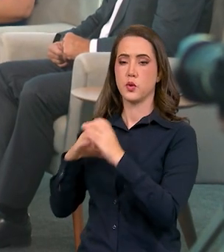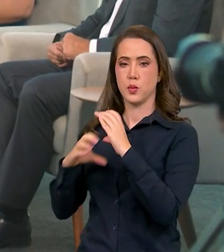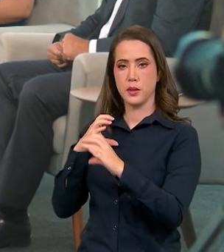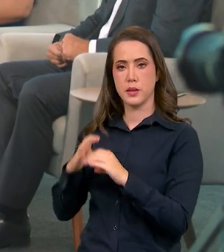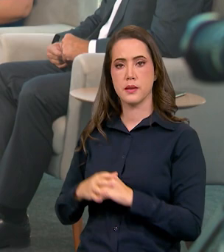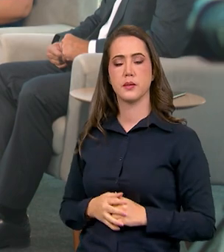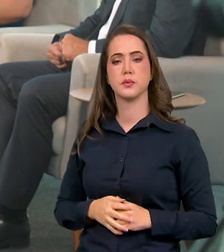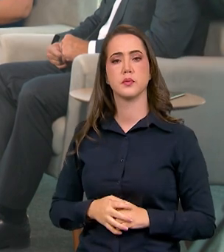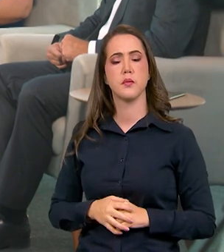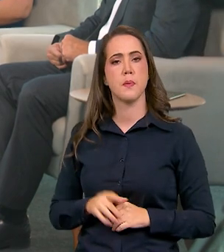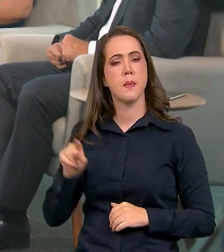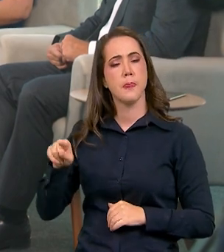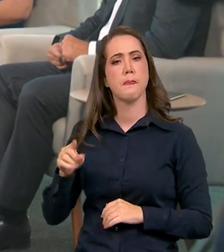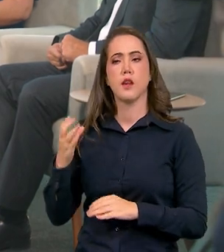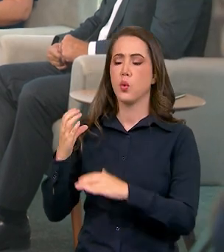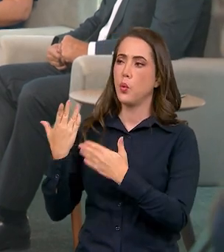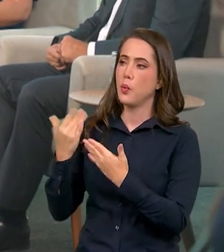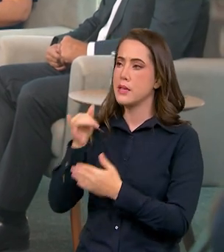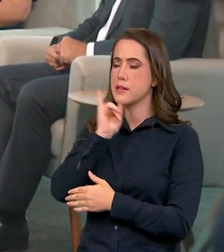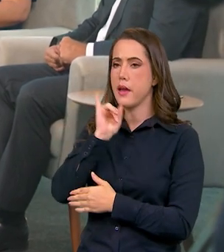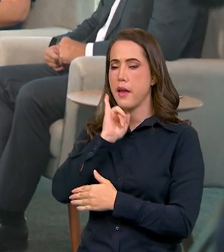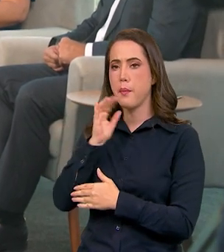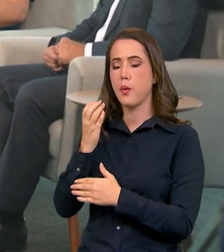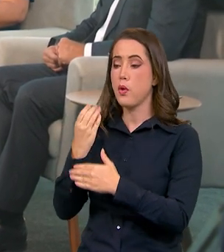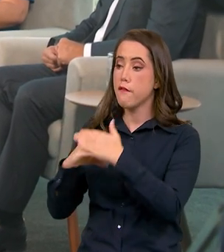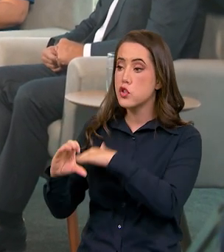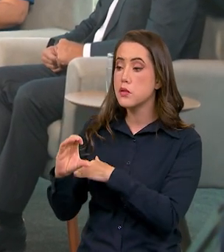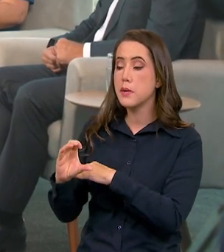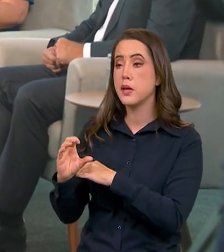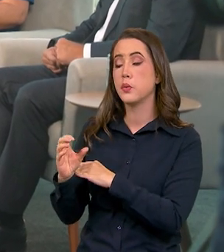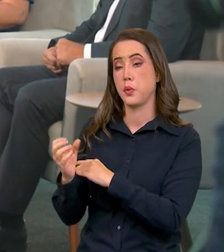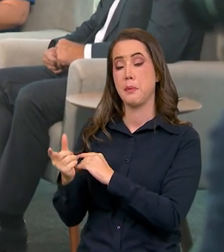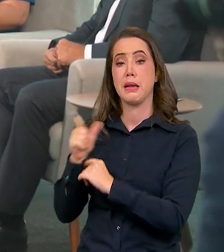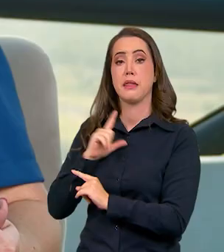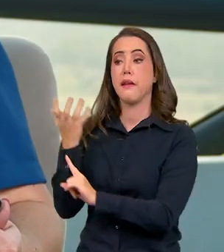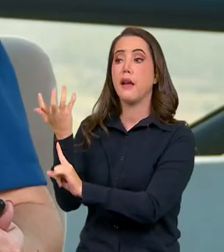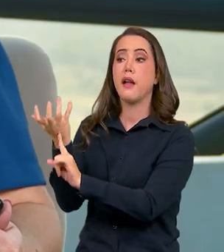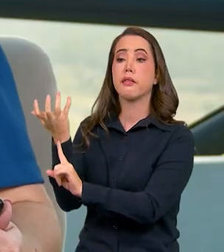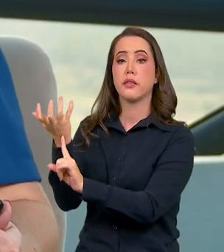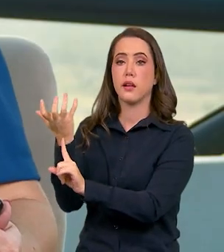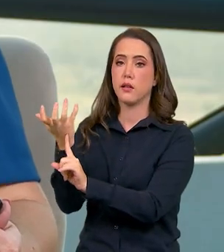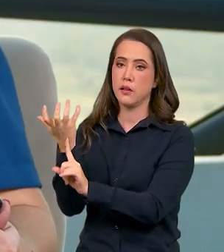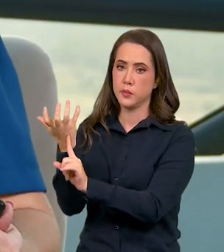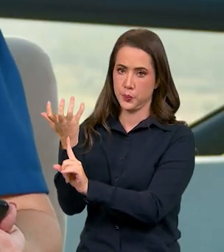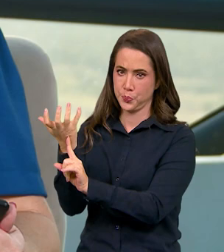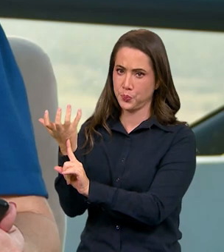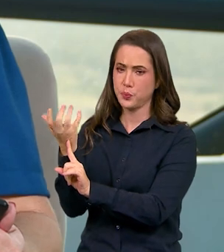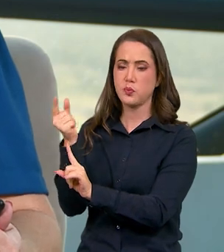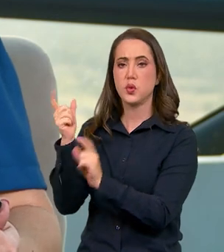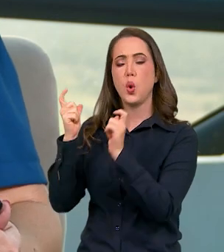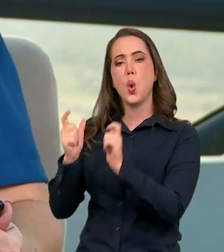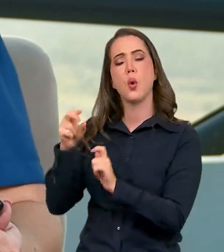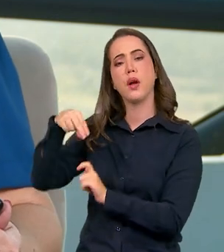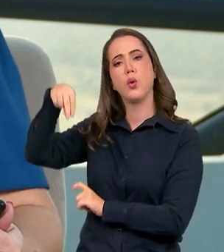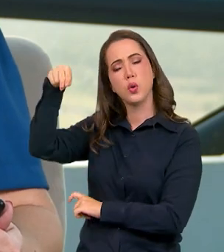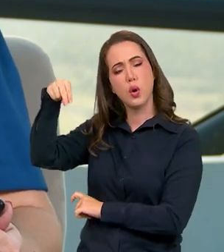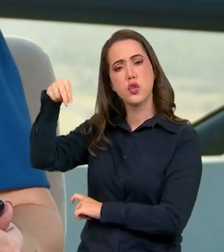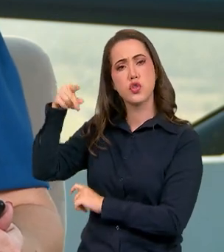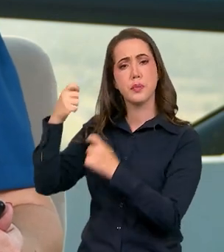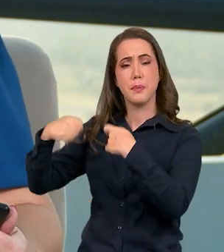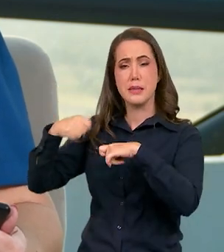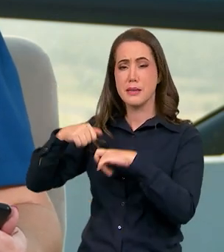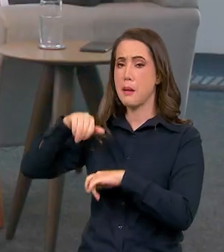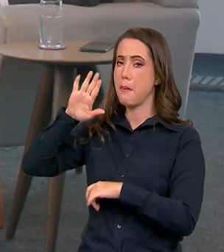comunicações, em relação ao investimento, por exemplo, de antenas na região norte, é a região, como o senhor disse, que mais carece dessa